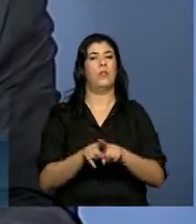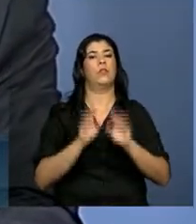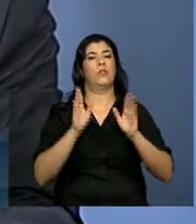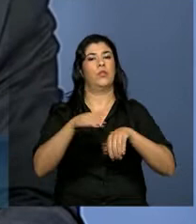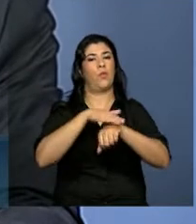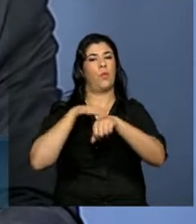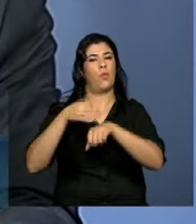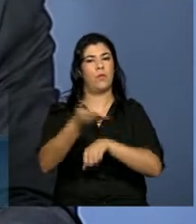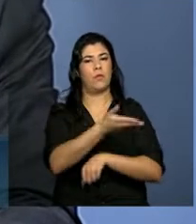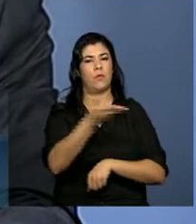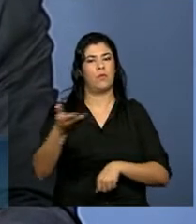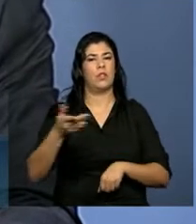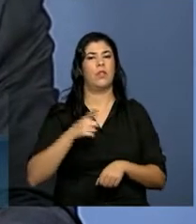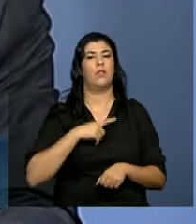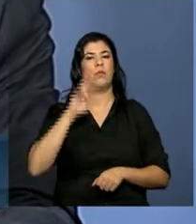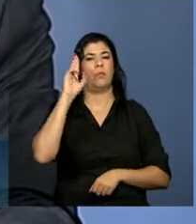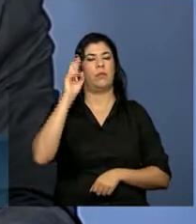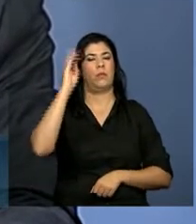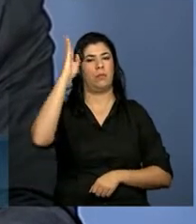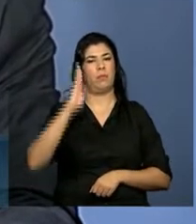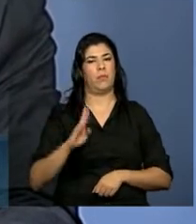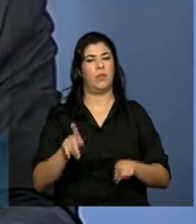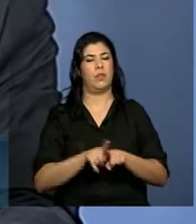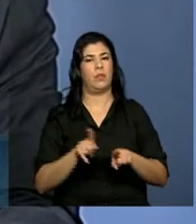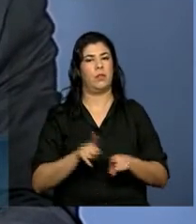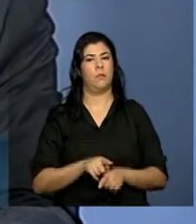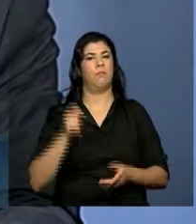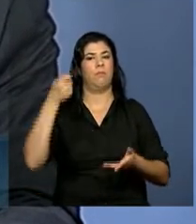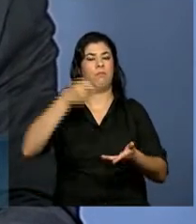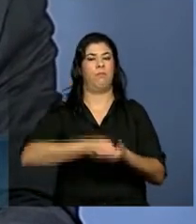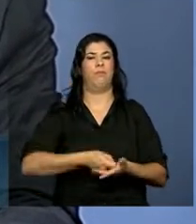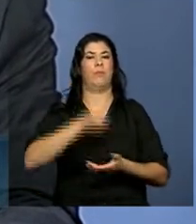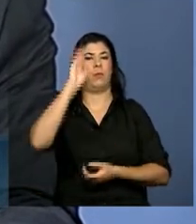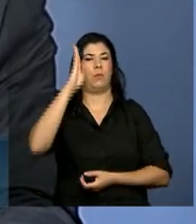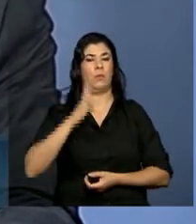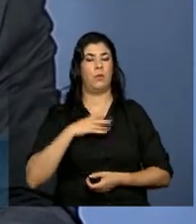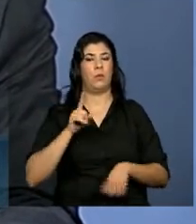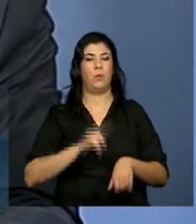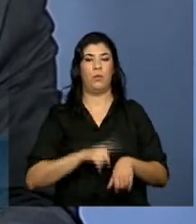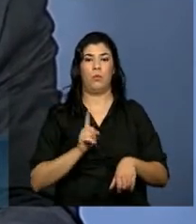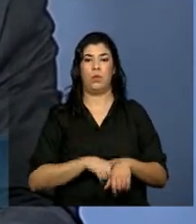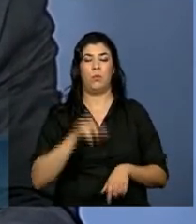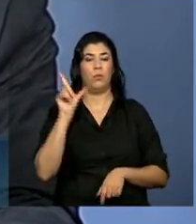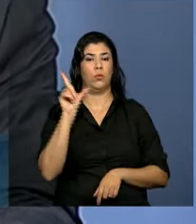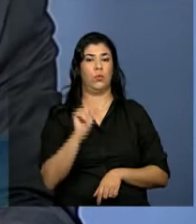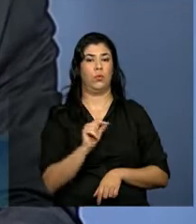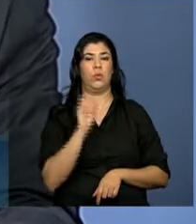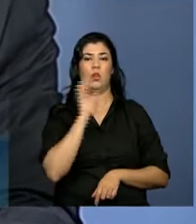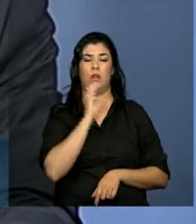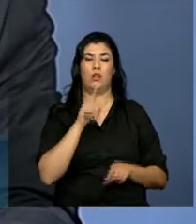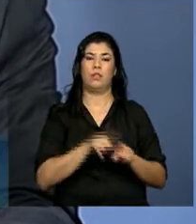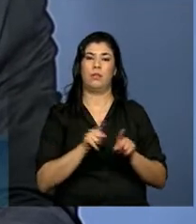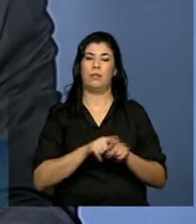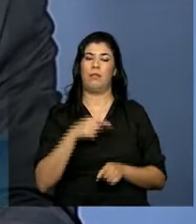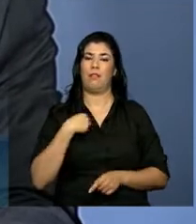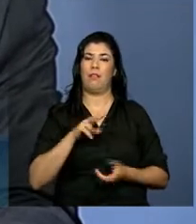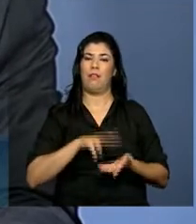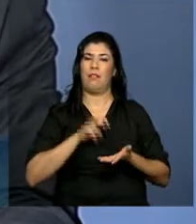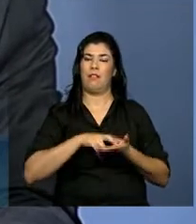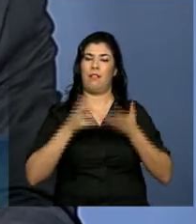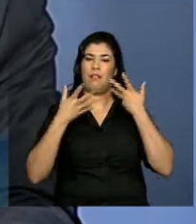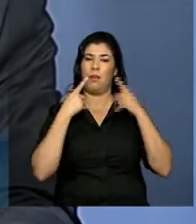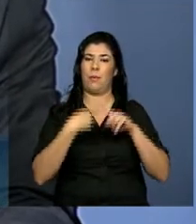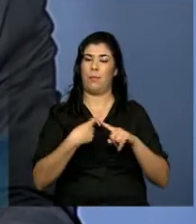de nós ratificarmos o acordo no Brasil no mais curto prazo possível, e eu fico contente em saber que